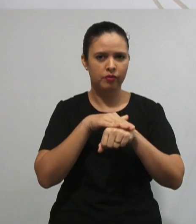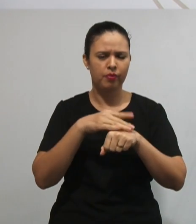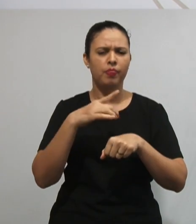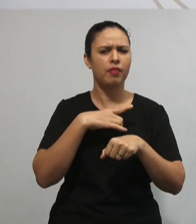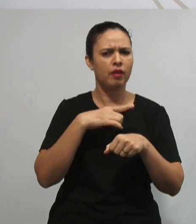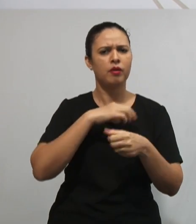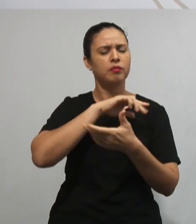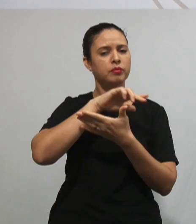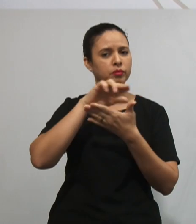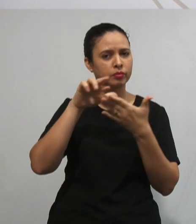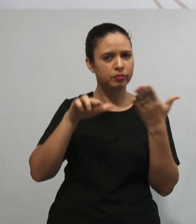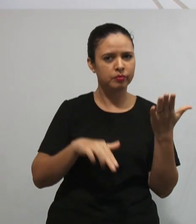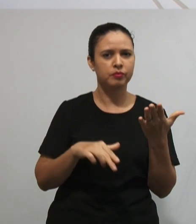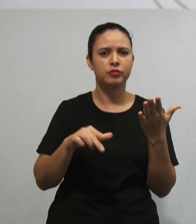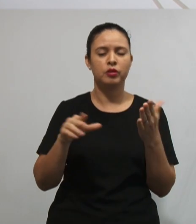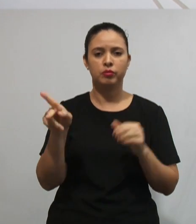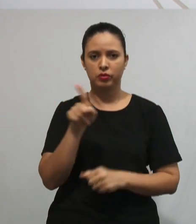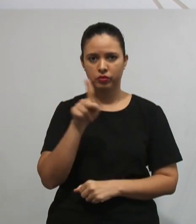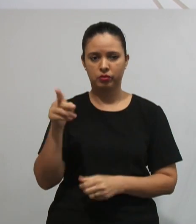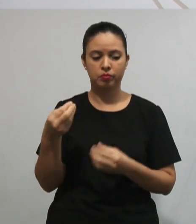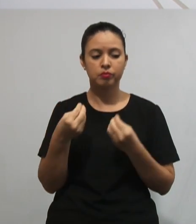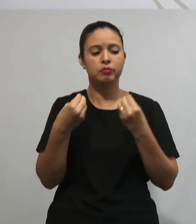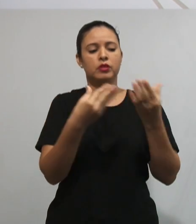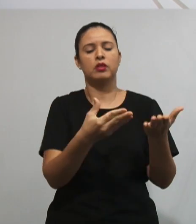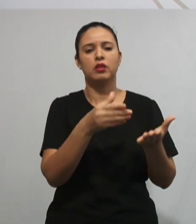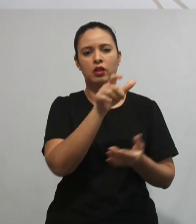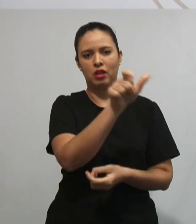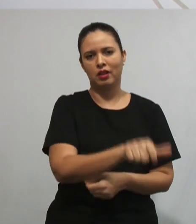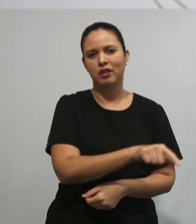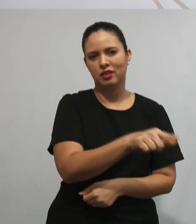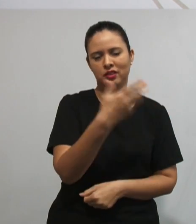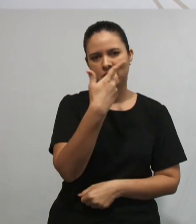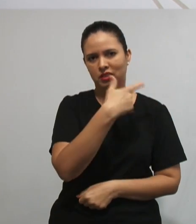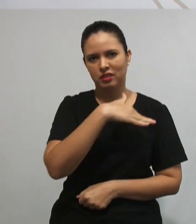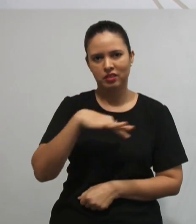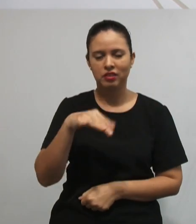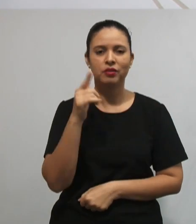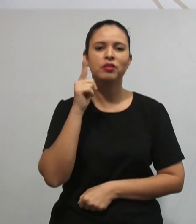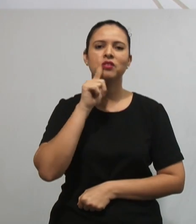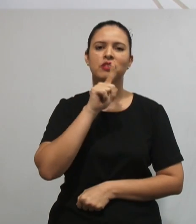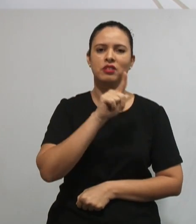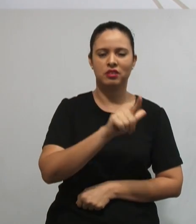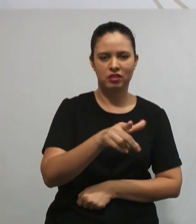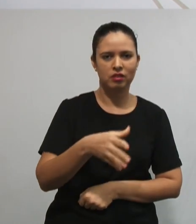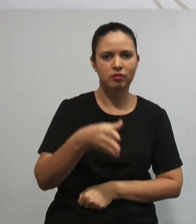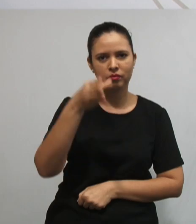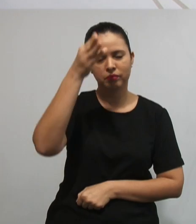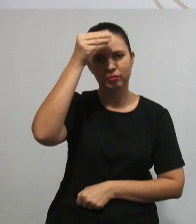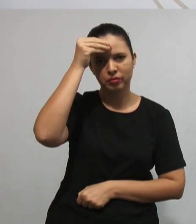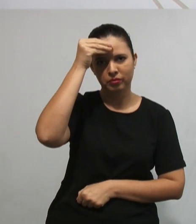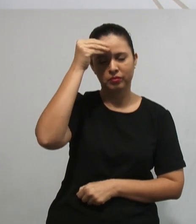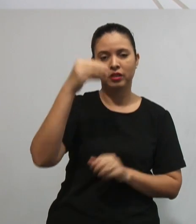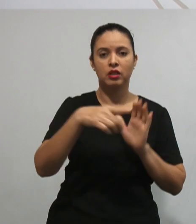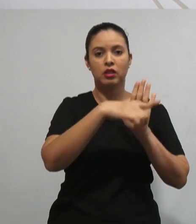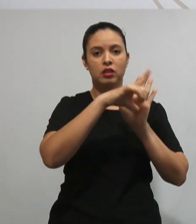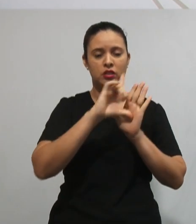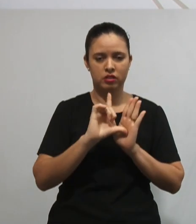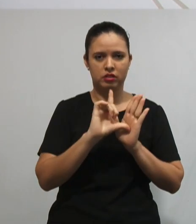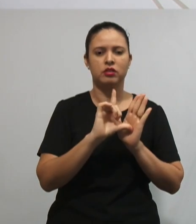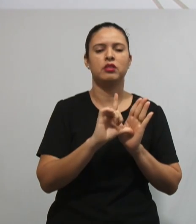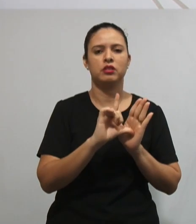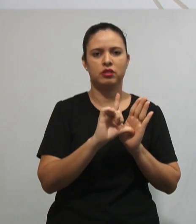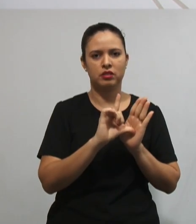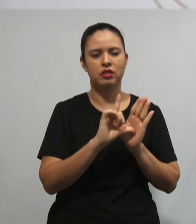possibilidades do professor proporcionar que aquela criança, ela tenha, né, conhecimentos prévios sobre o assunto que ela